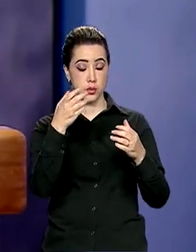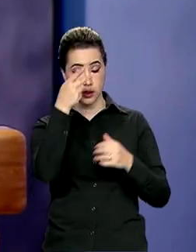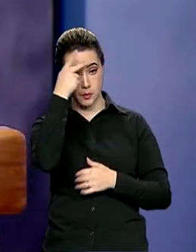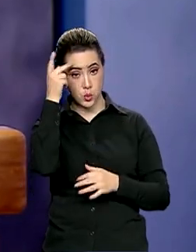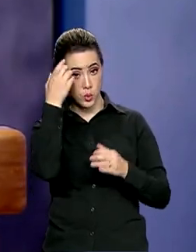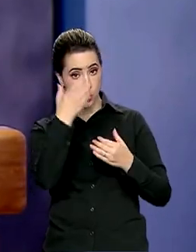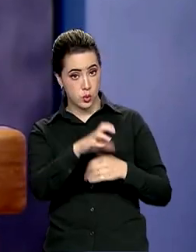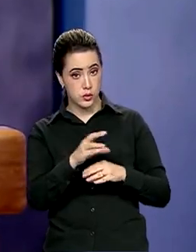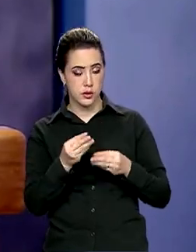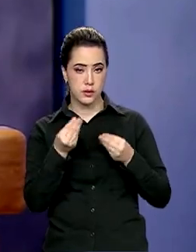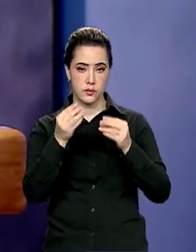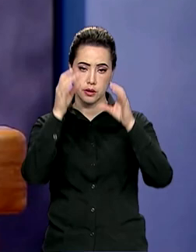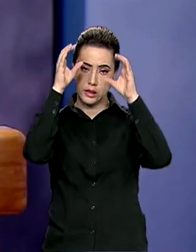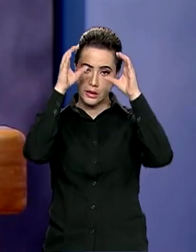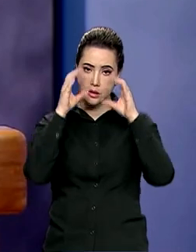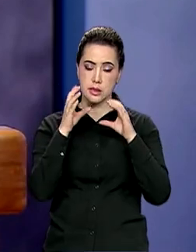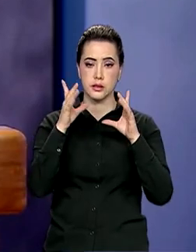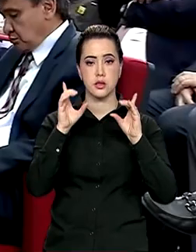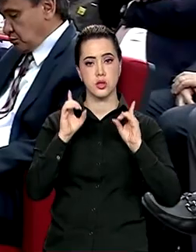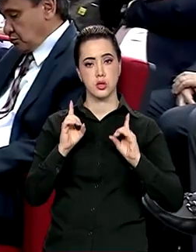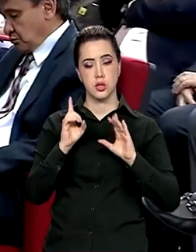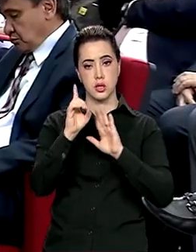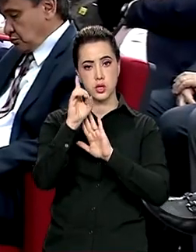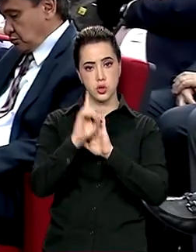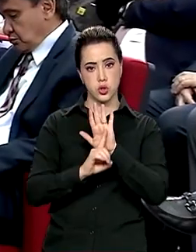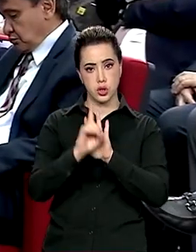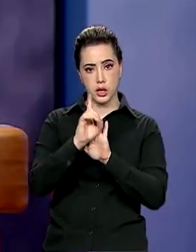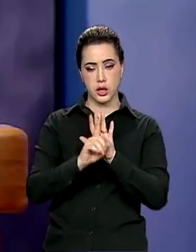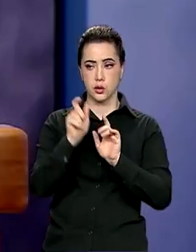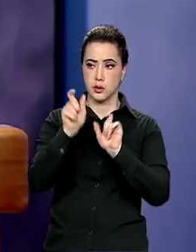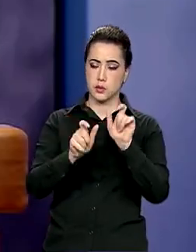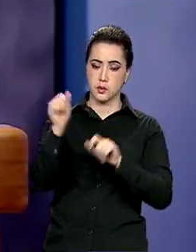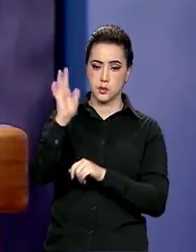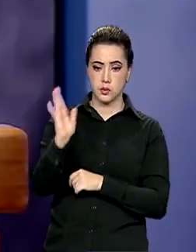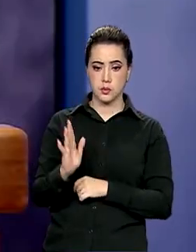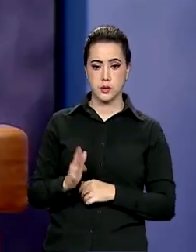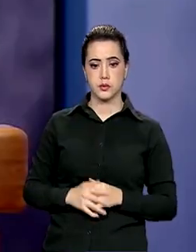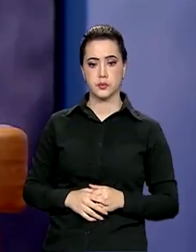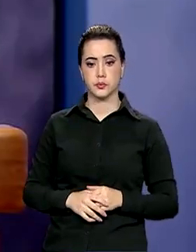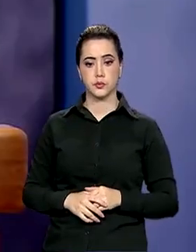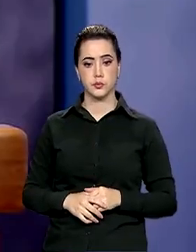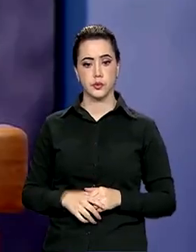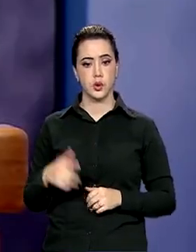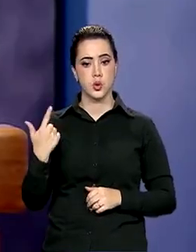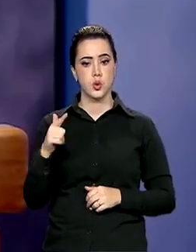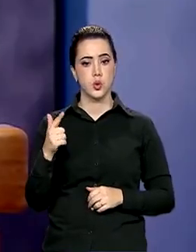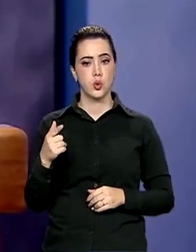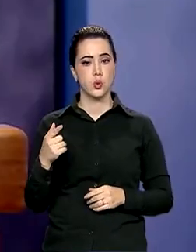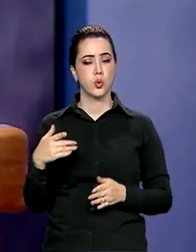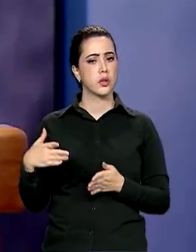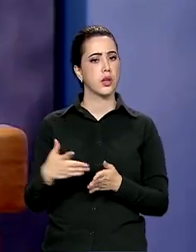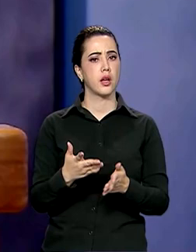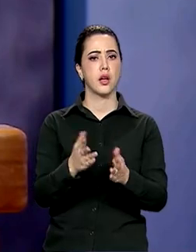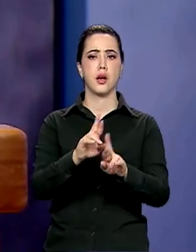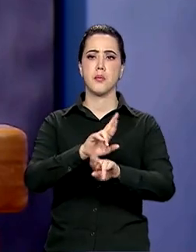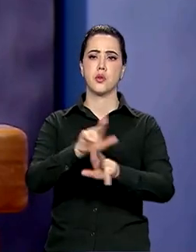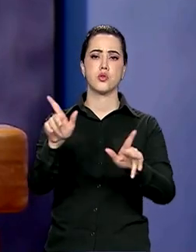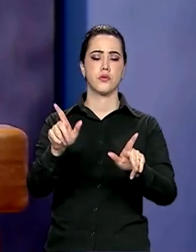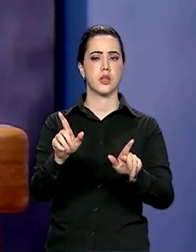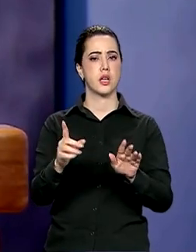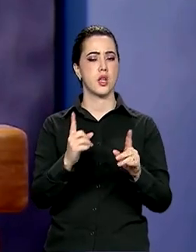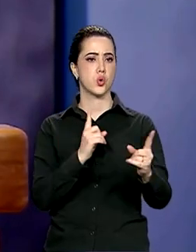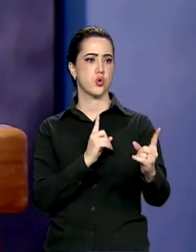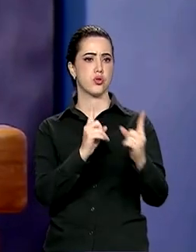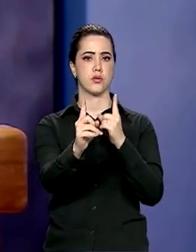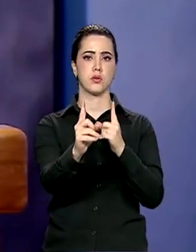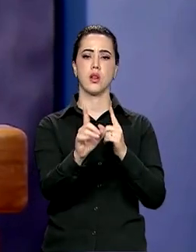garantir cidadania e dignidade ao cidadão brasileiro. Não há mão e contramão. Nossa estrada não é de mão dupla,